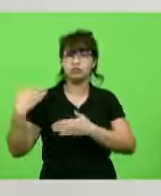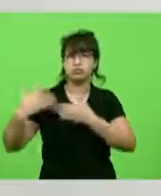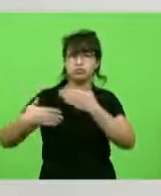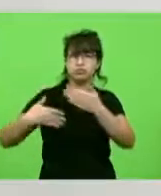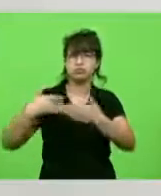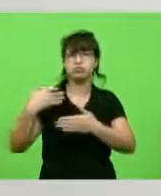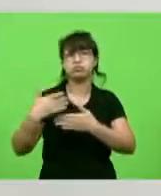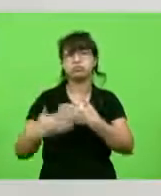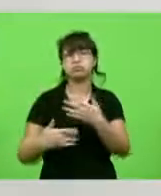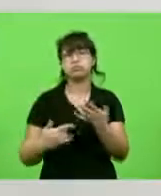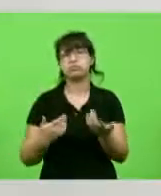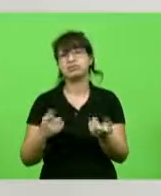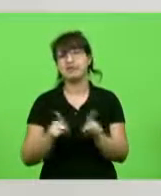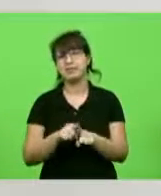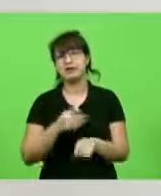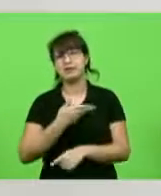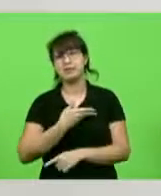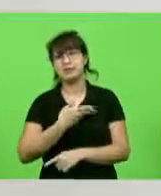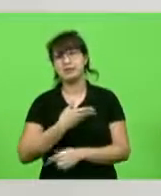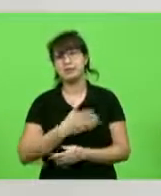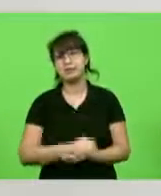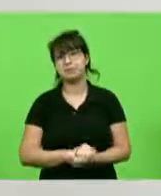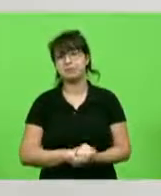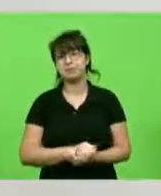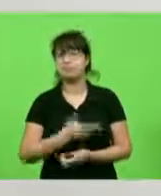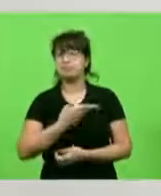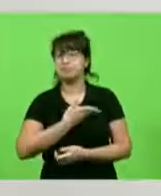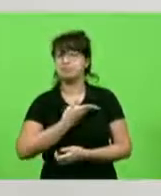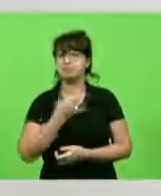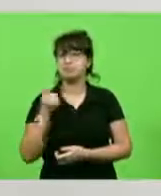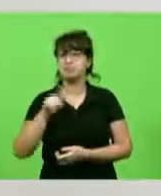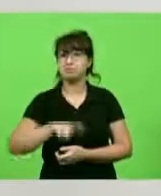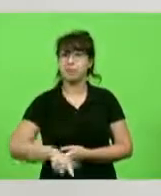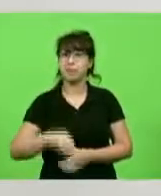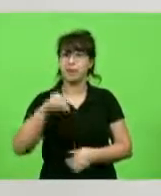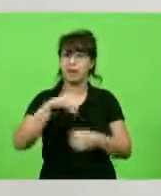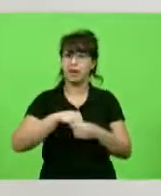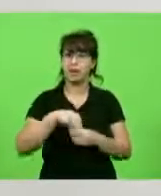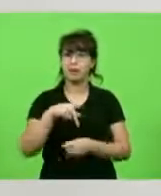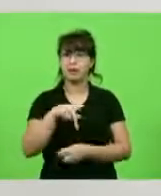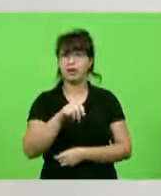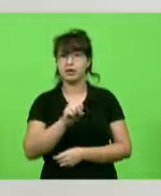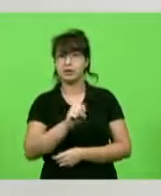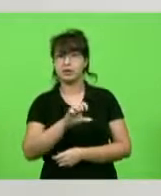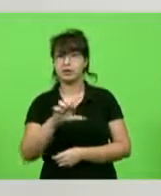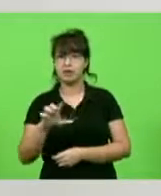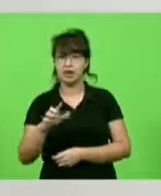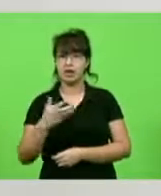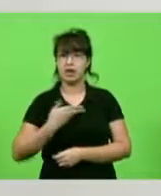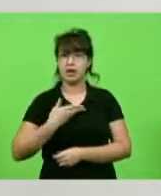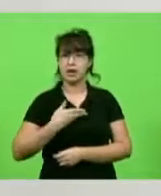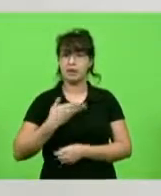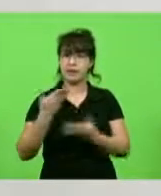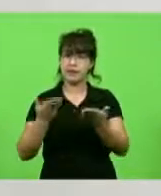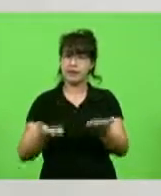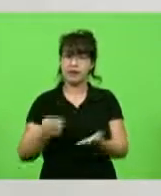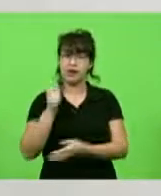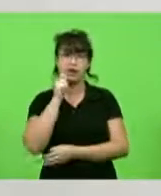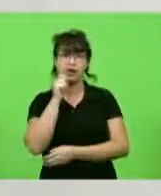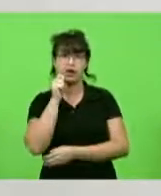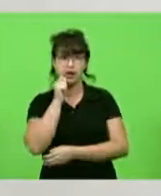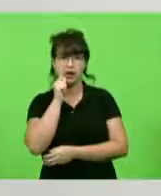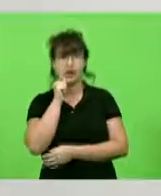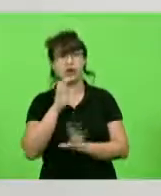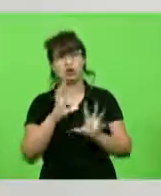grande amizade que tenho lá dentro. Amizades também que tenho dentro do próprio PSL, a deputada Ana está aqui hoje presente aqui, os demais deputados do